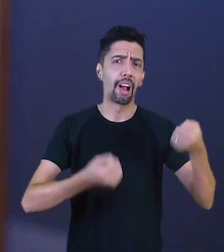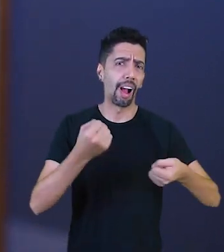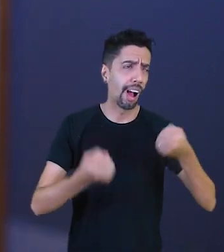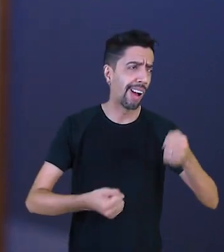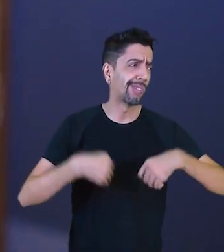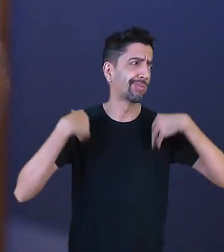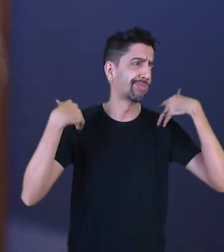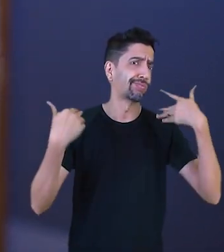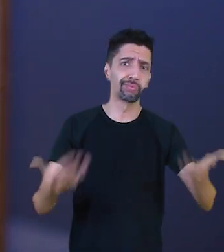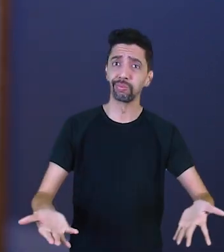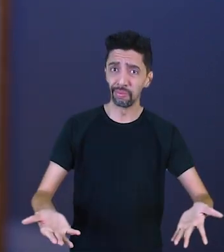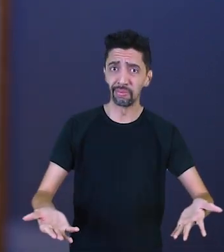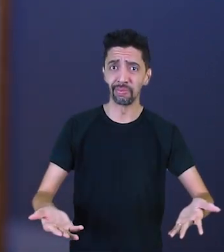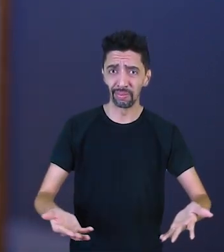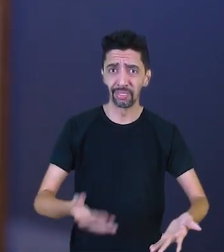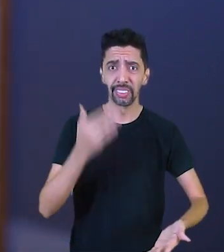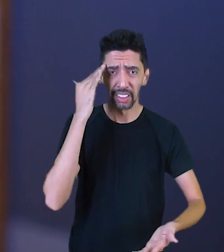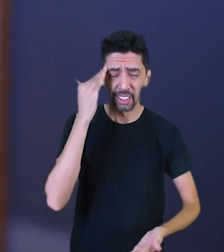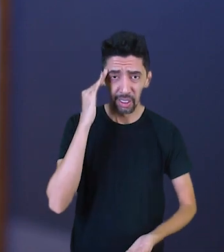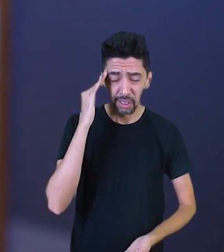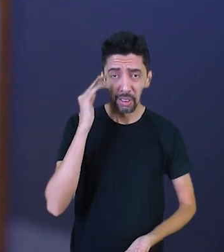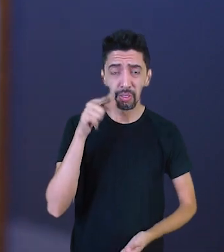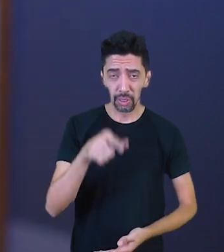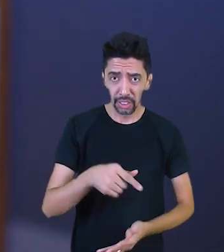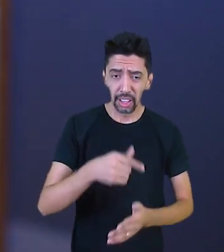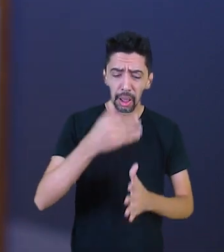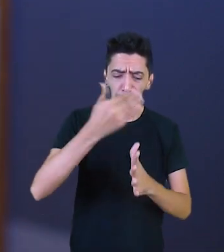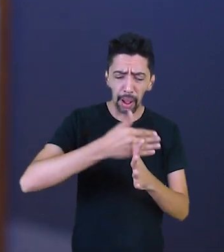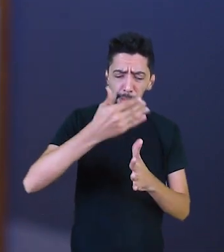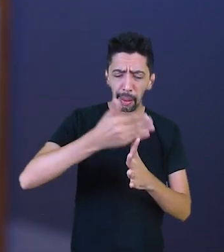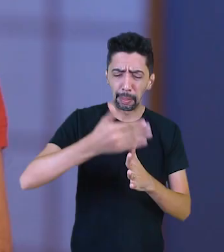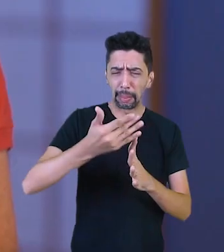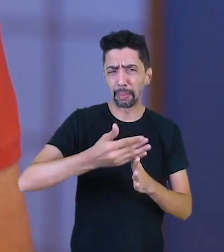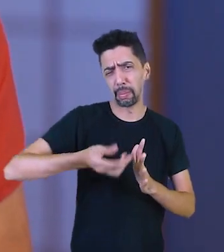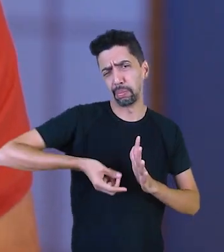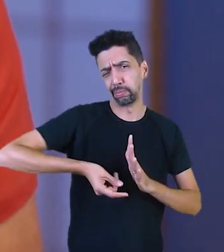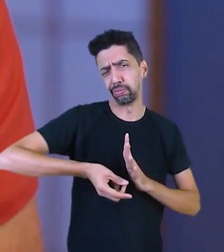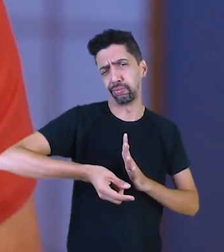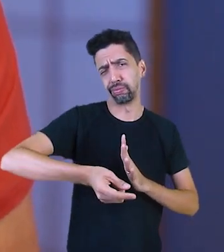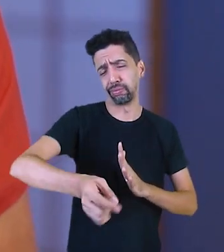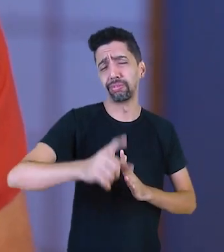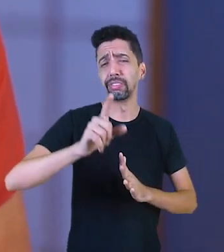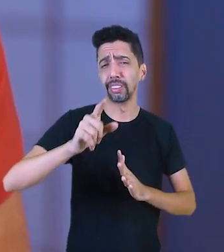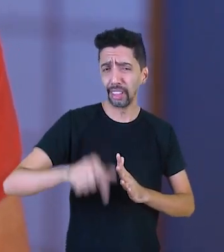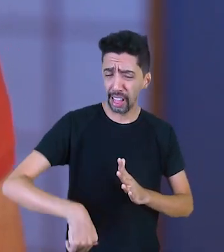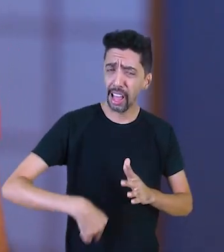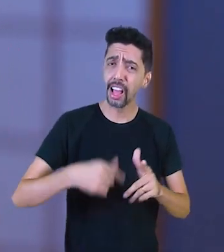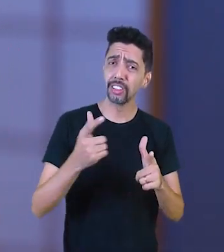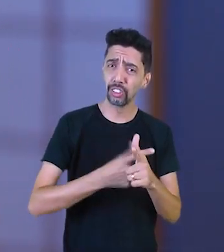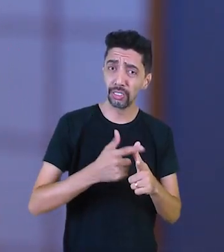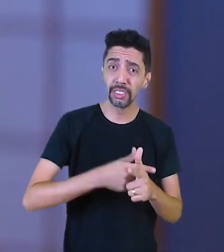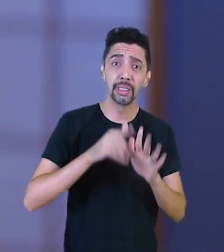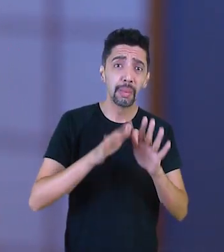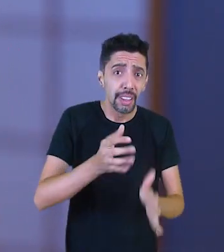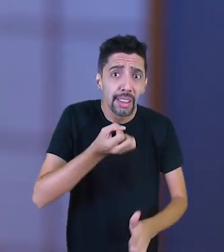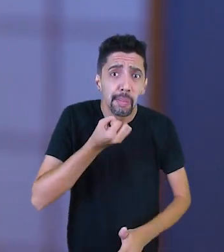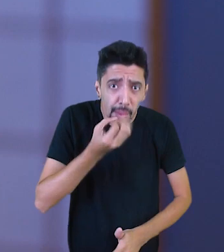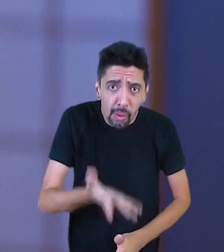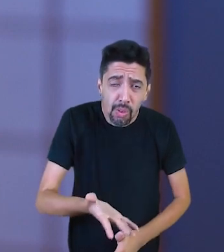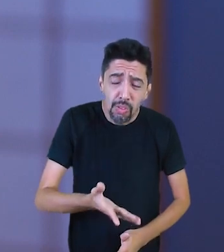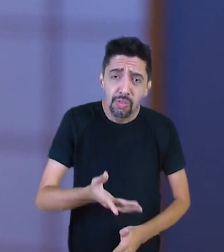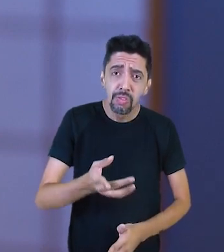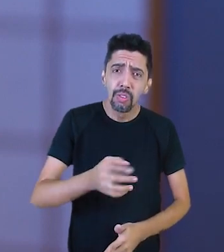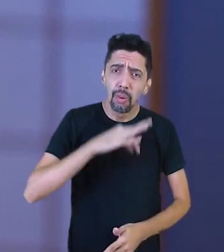só, está alavancando até mesmo o seu trabalho. Por isso, nós não podemos criticar o